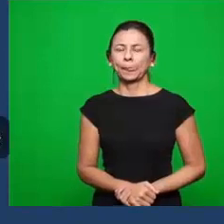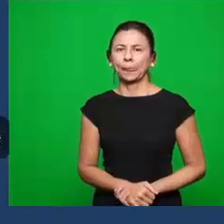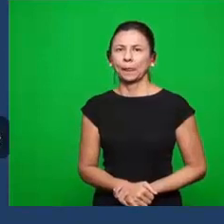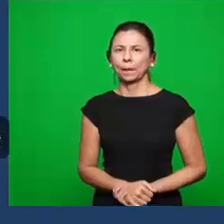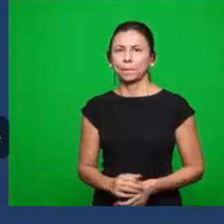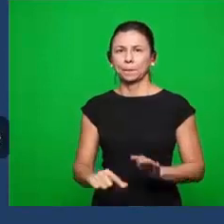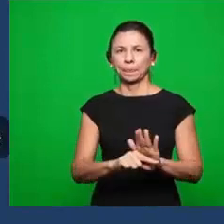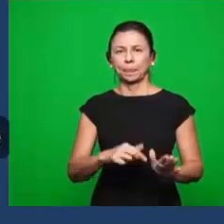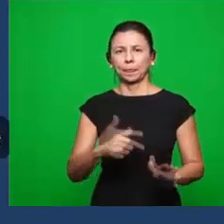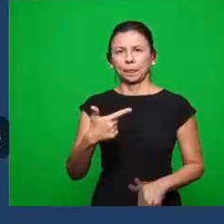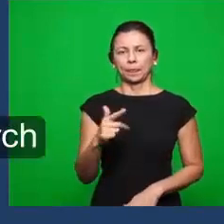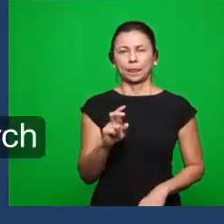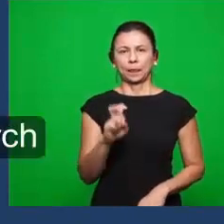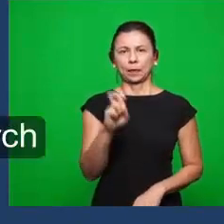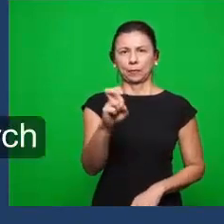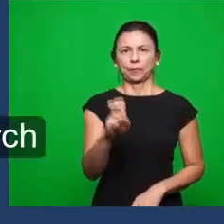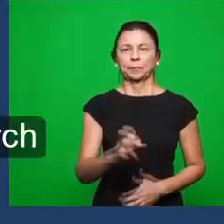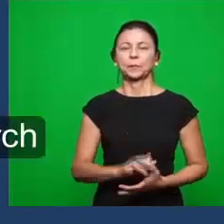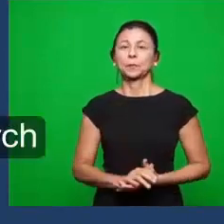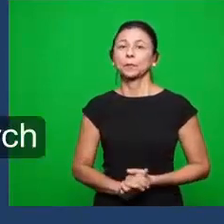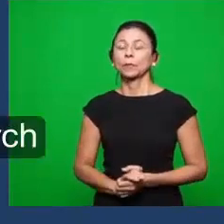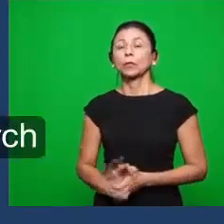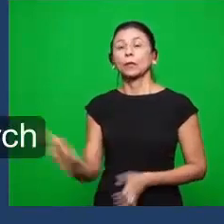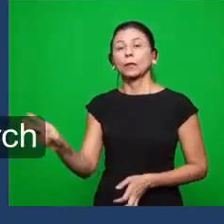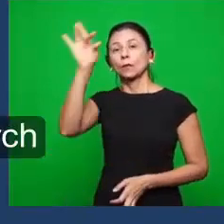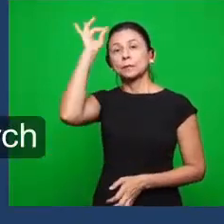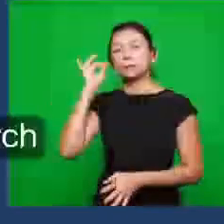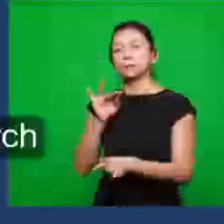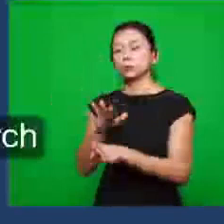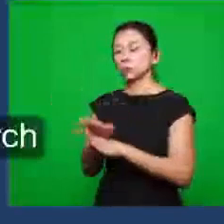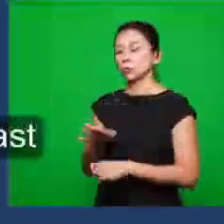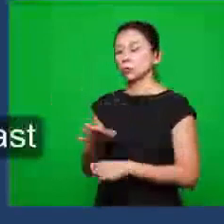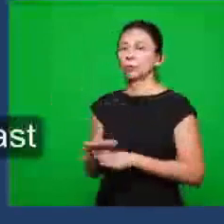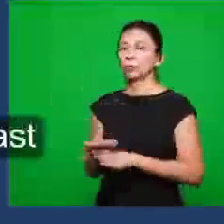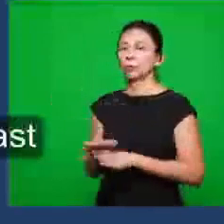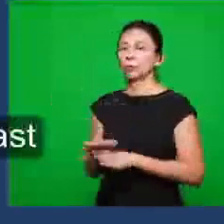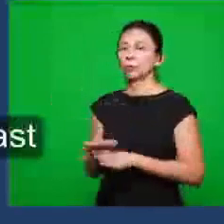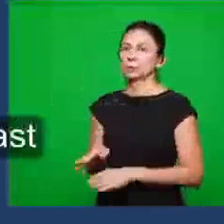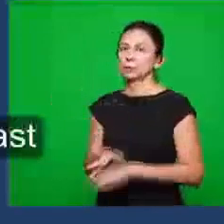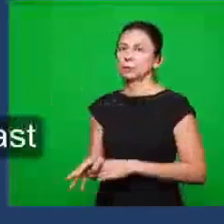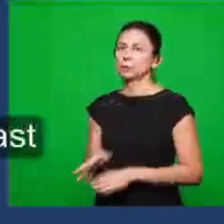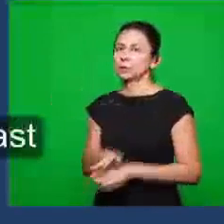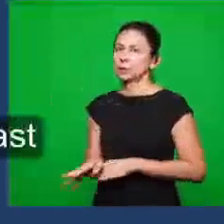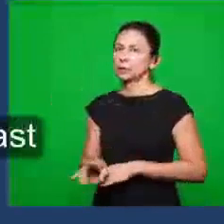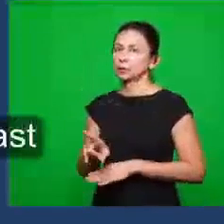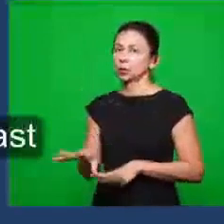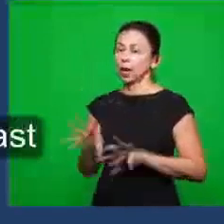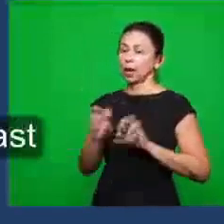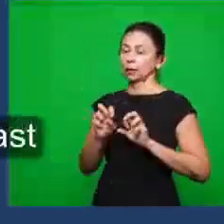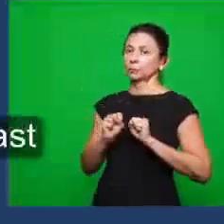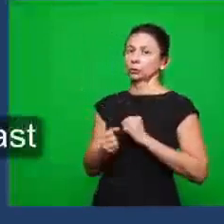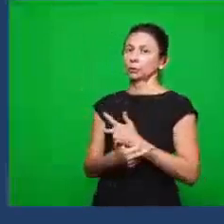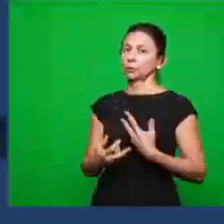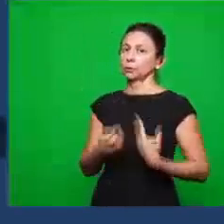o versículo 25. Fala do Espírito de conselho. O Senhor aconselha para que a igreja vai reter aquilo. O versículo 25